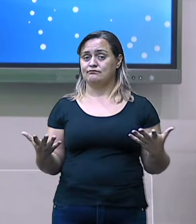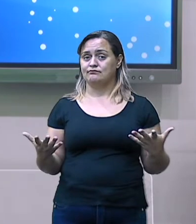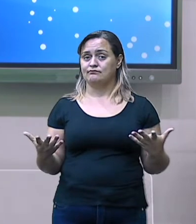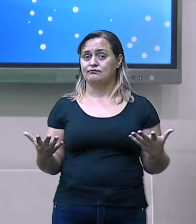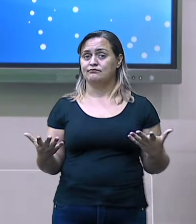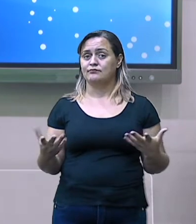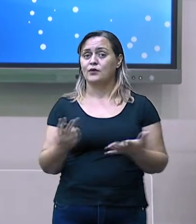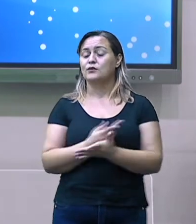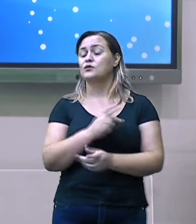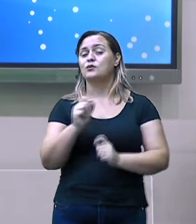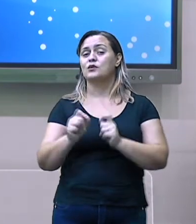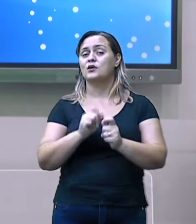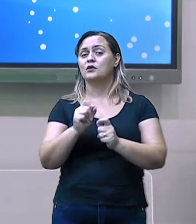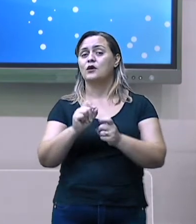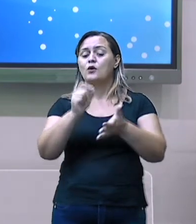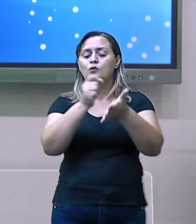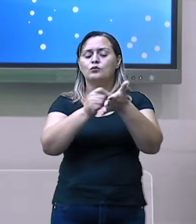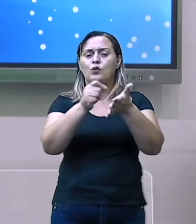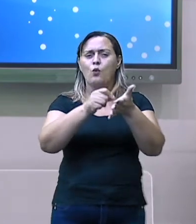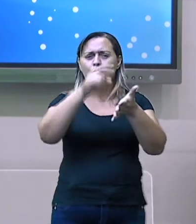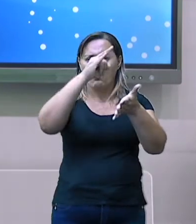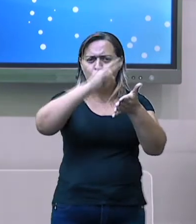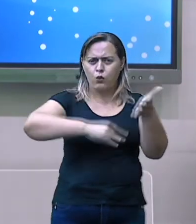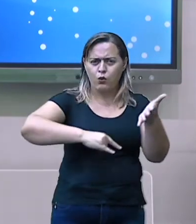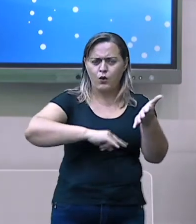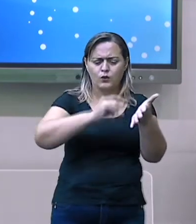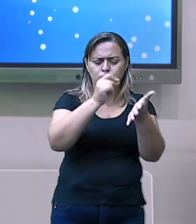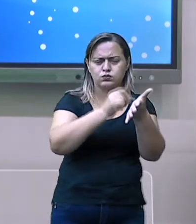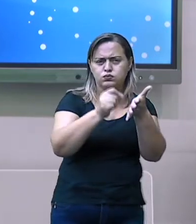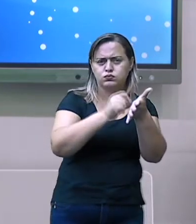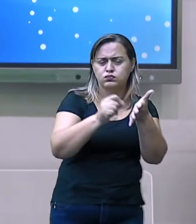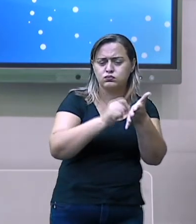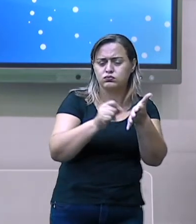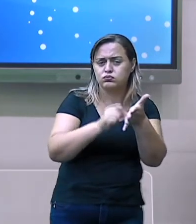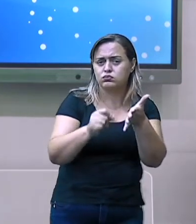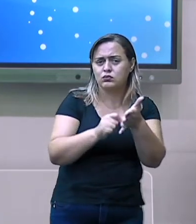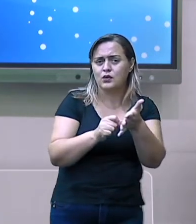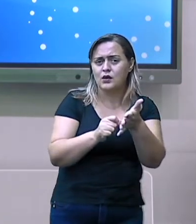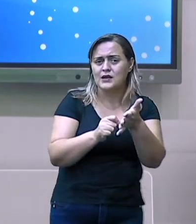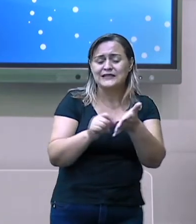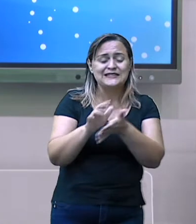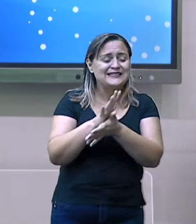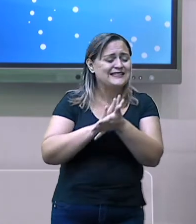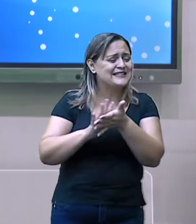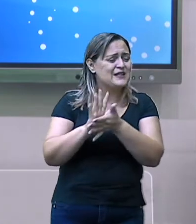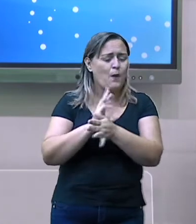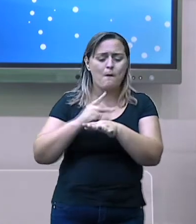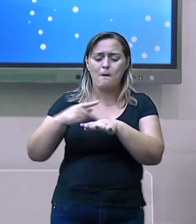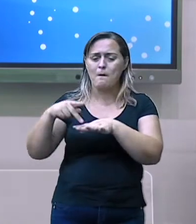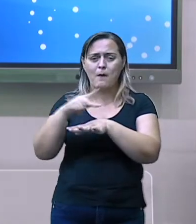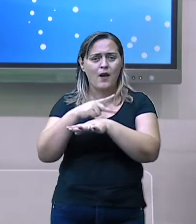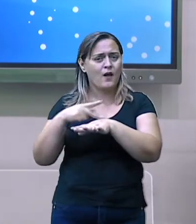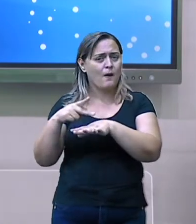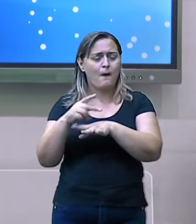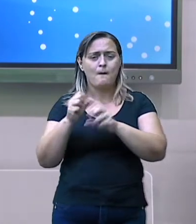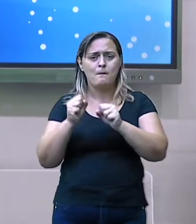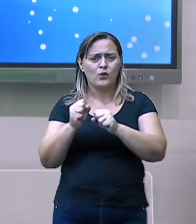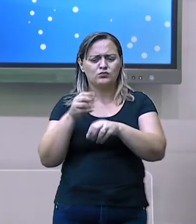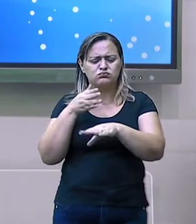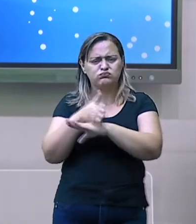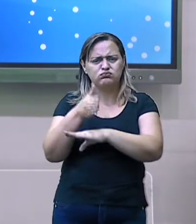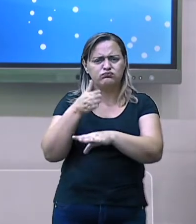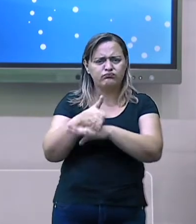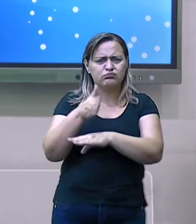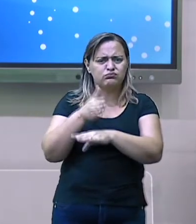assinado o tratado da Antártida. Nenhum país pode explorar essas